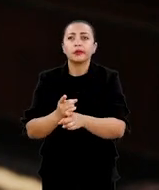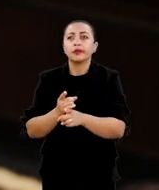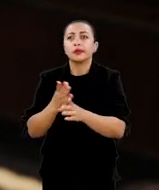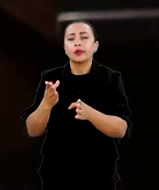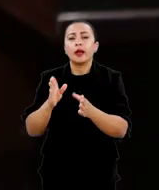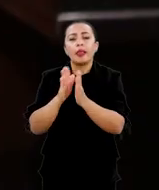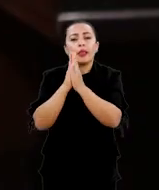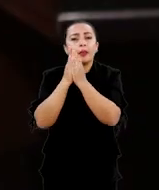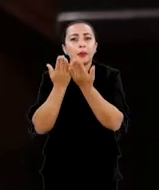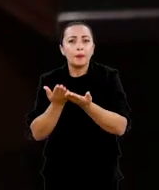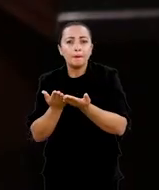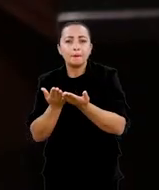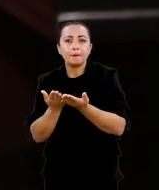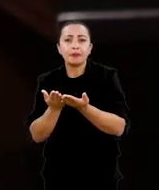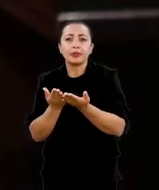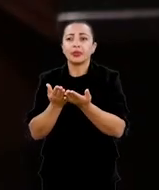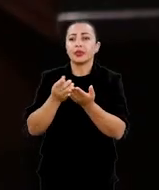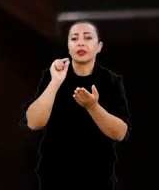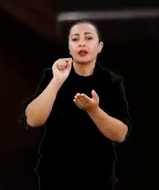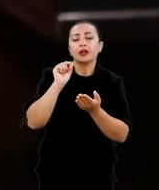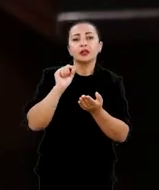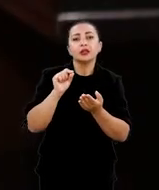são livros